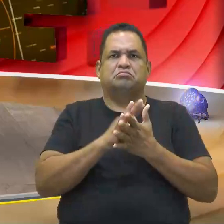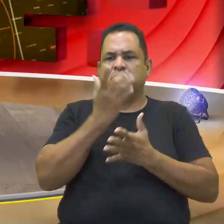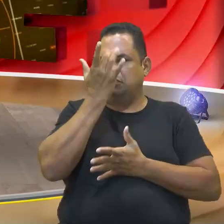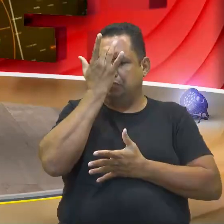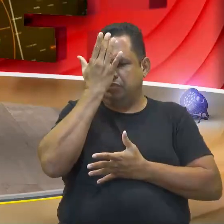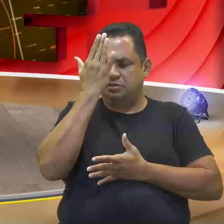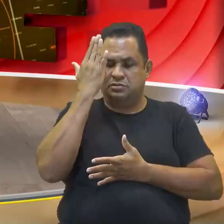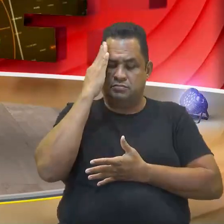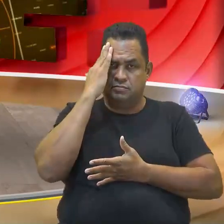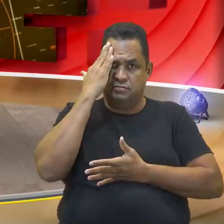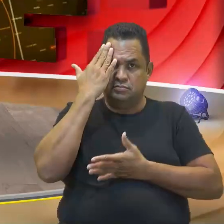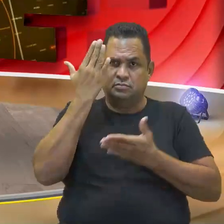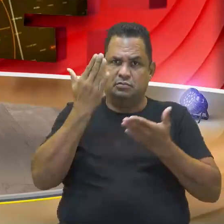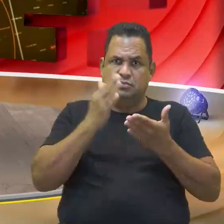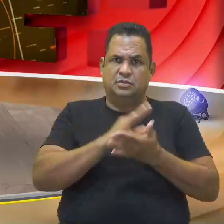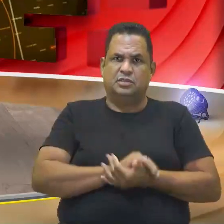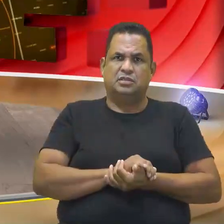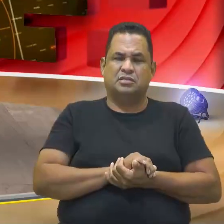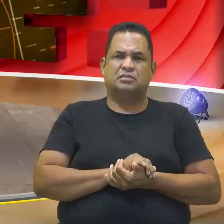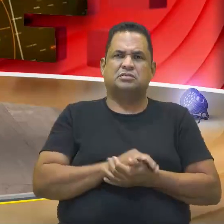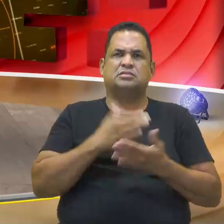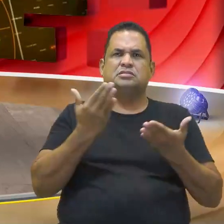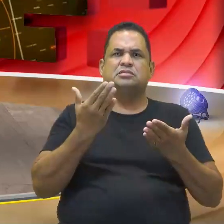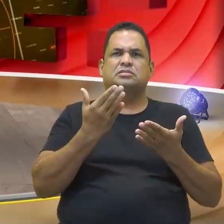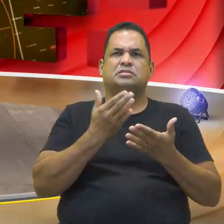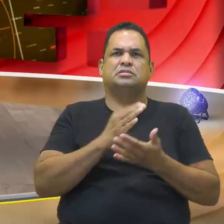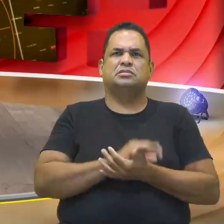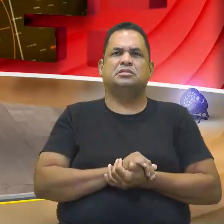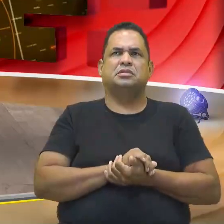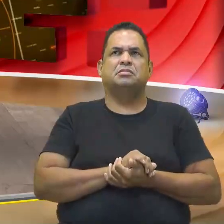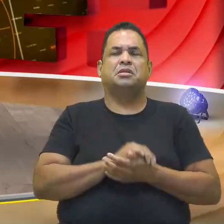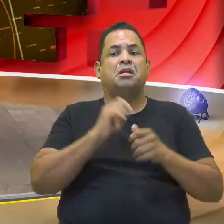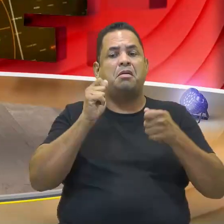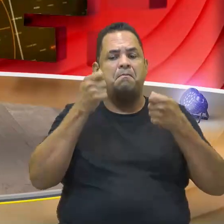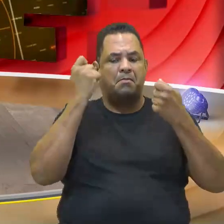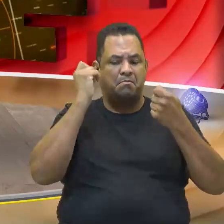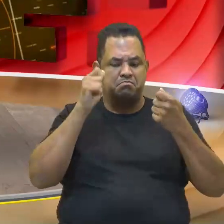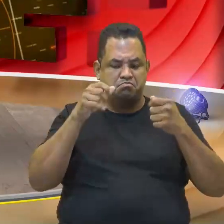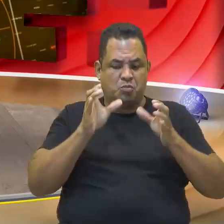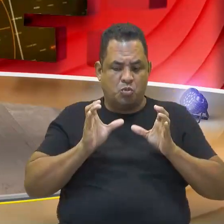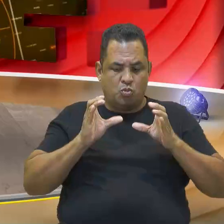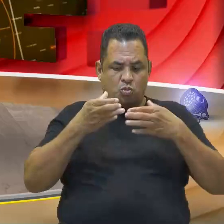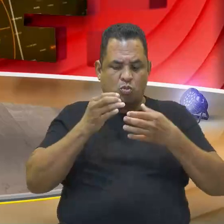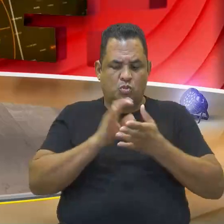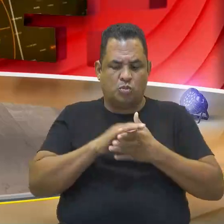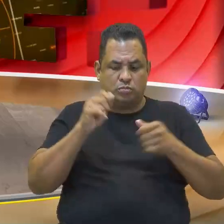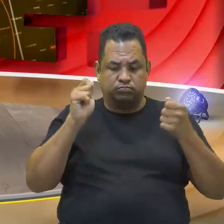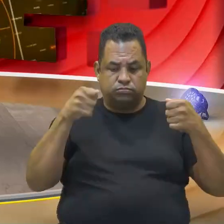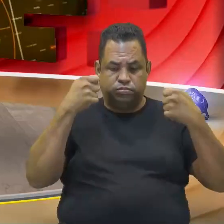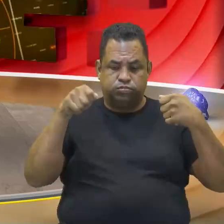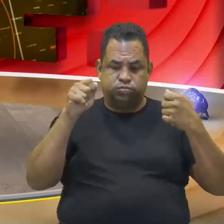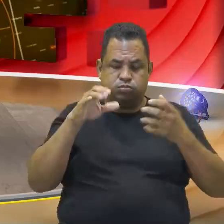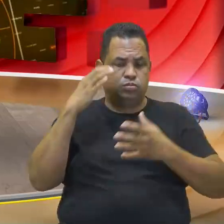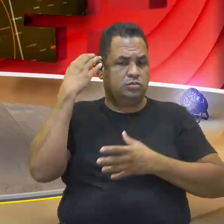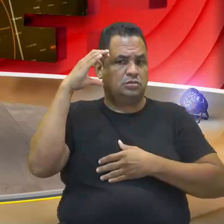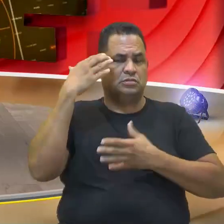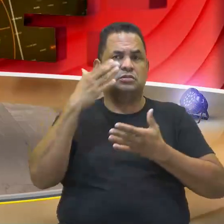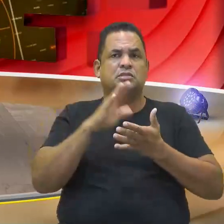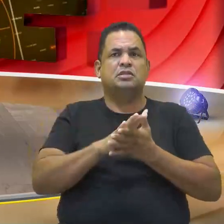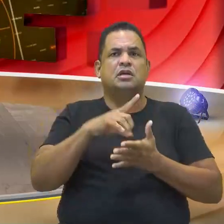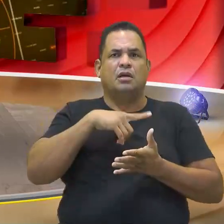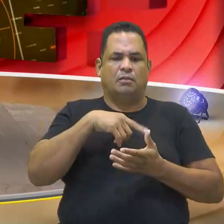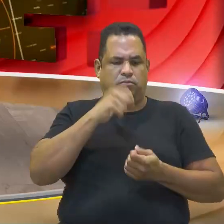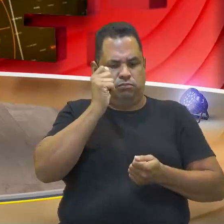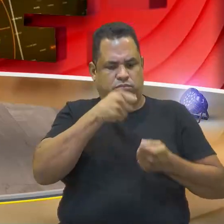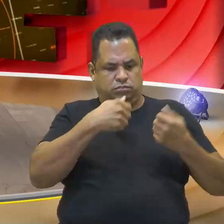entender. Eu lembro que a professora Lúcia colocou a questão da banda musical, não é? É um conjunto. Beleza, pode ter bateria, pode